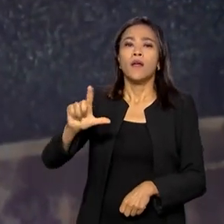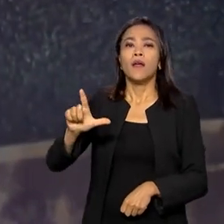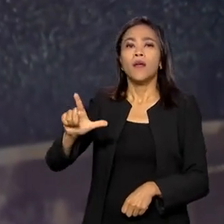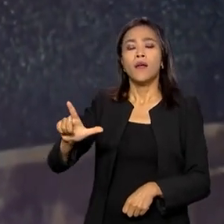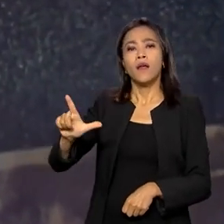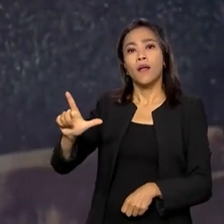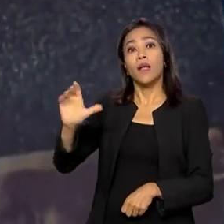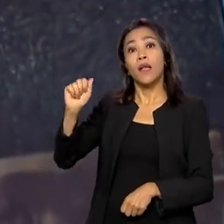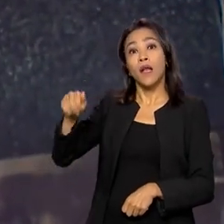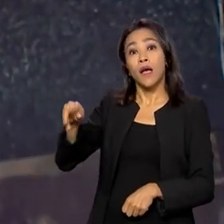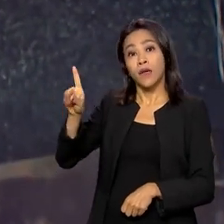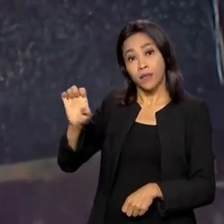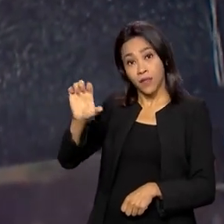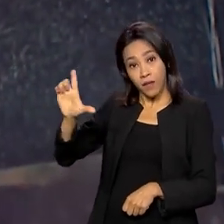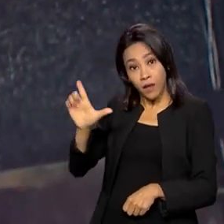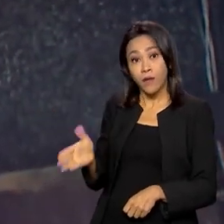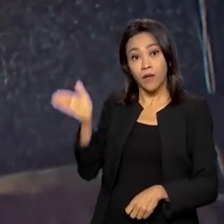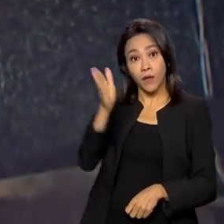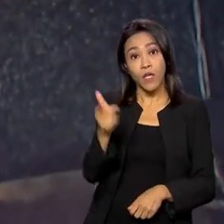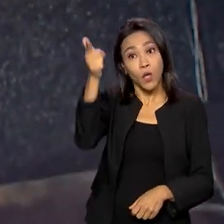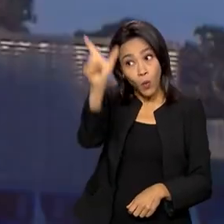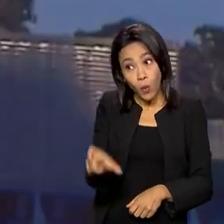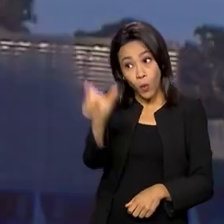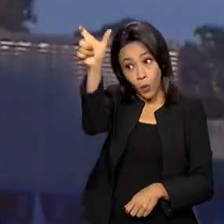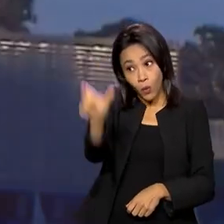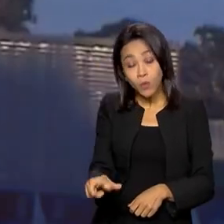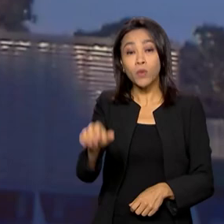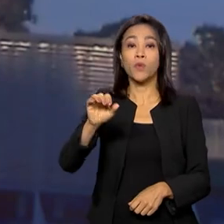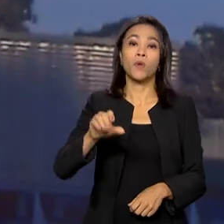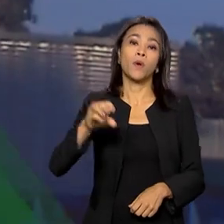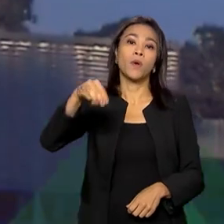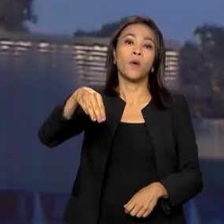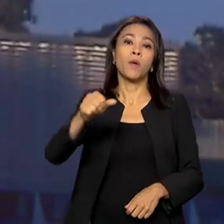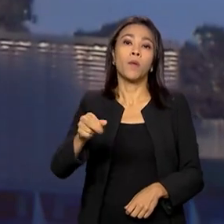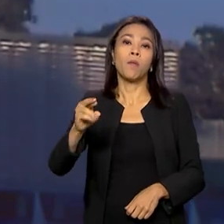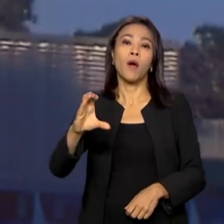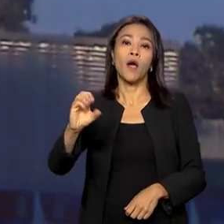Marconi a criação do rádio.